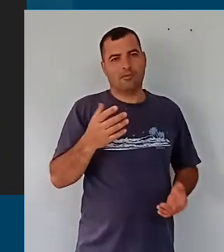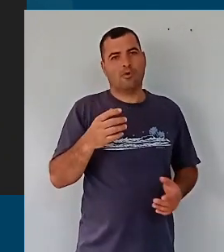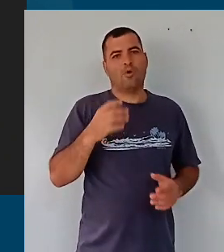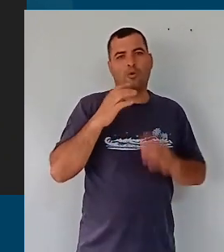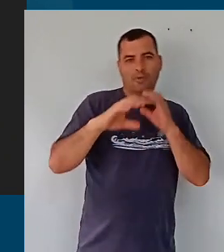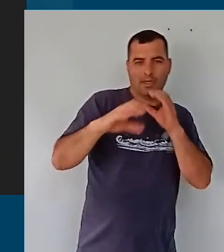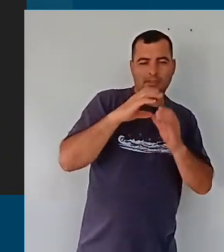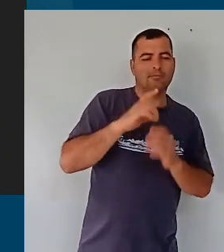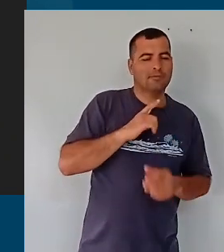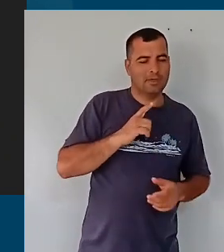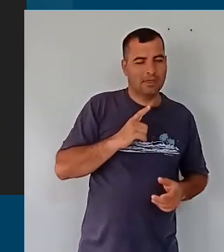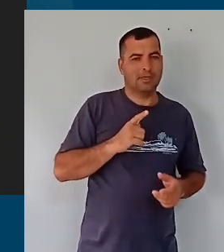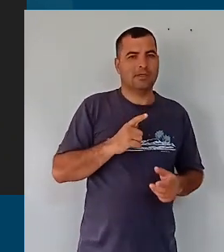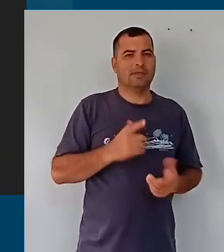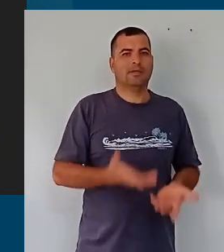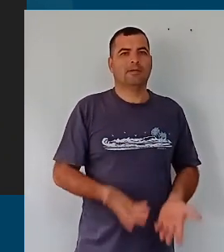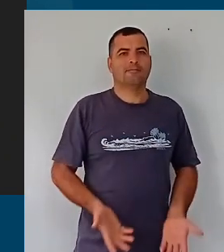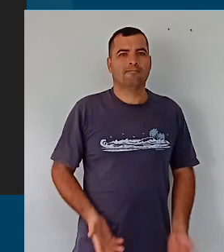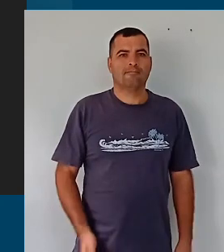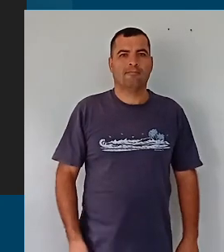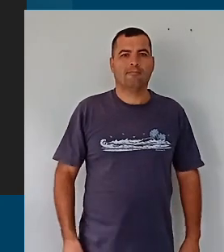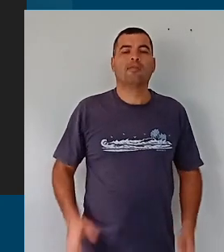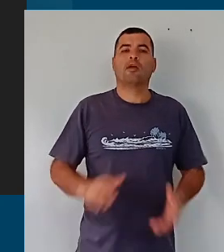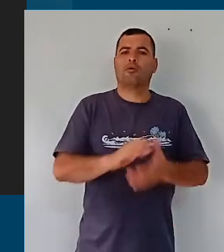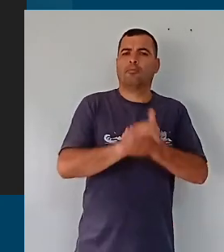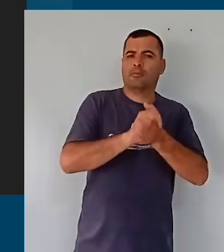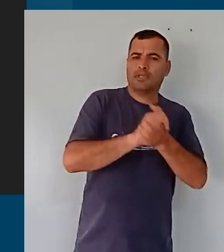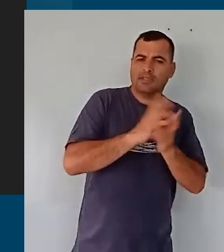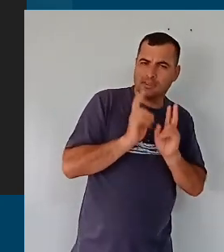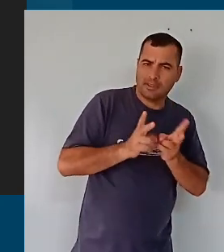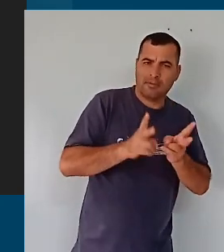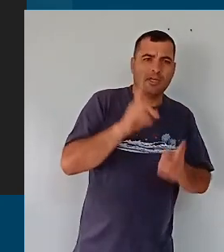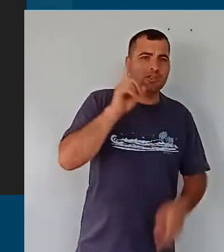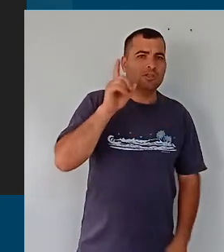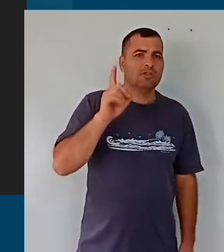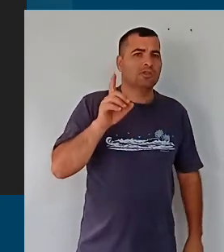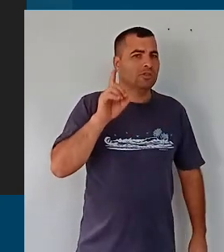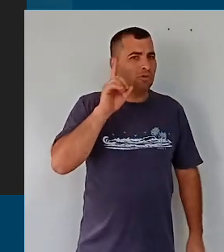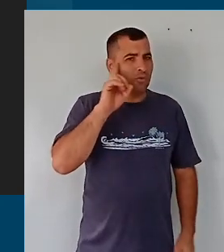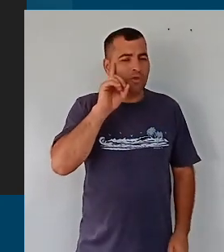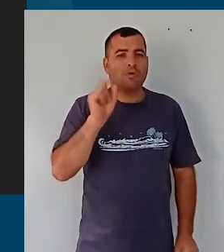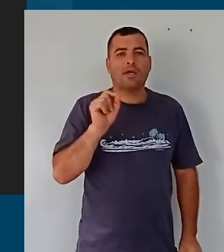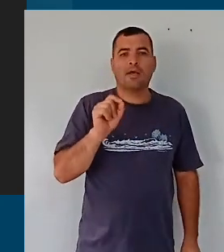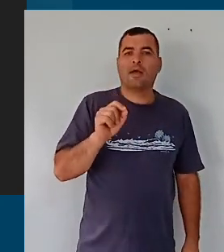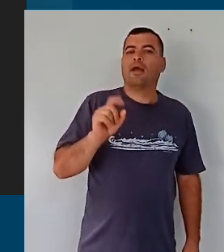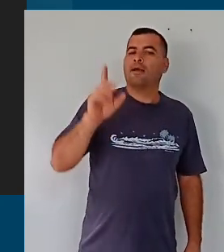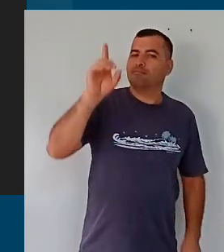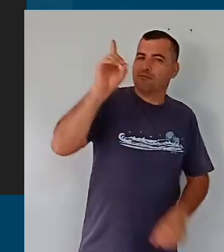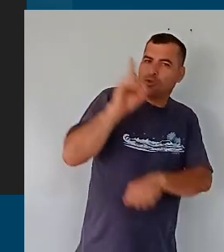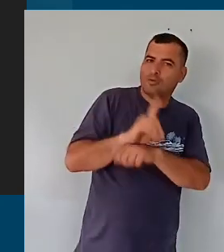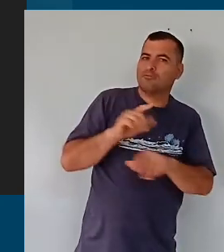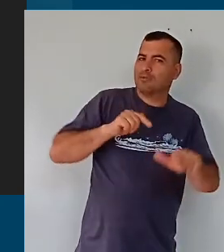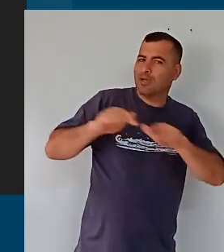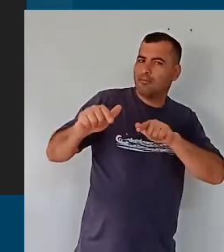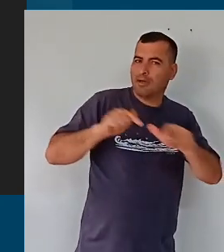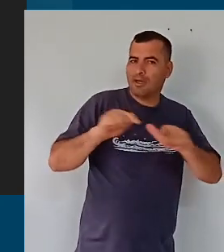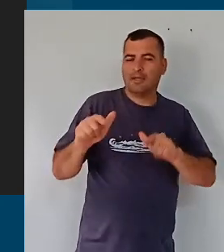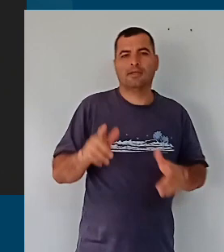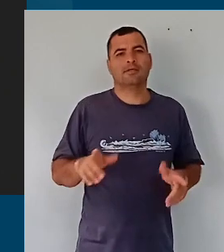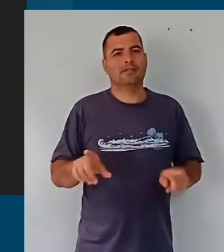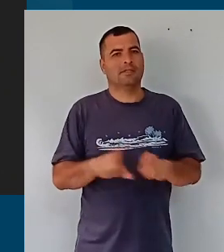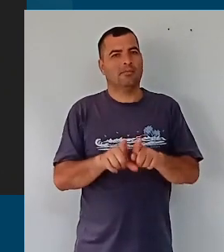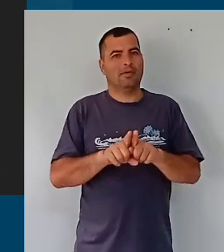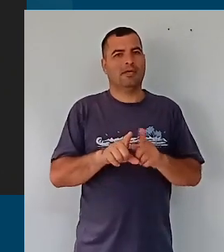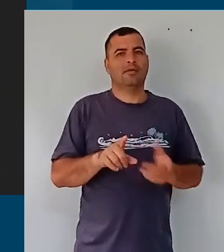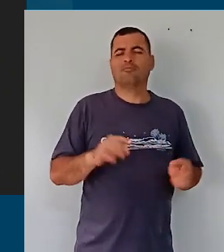instrumentais de comunicação para vocês. Eu quero cumprimentar cada diretor nosso da educação, diretores da área meio,